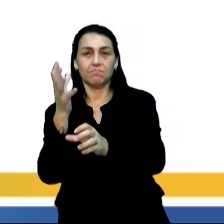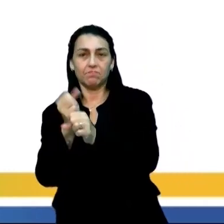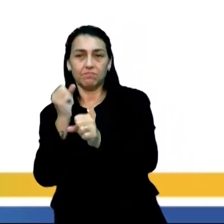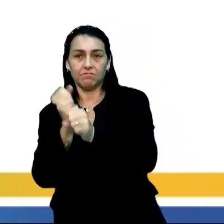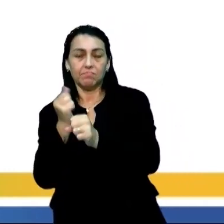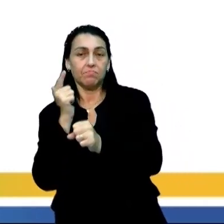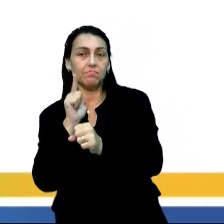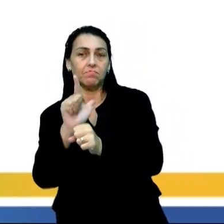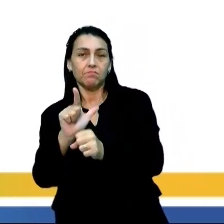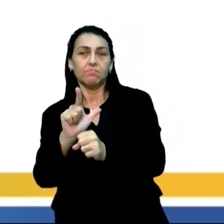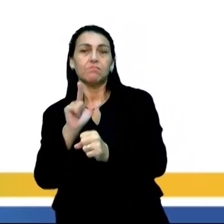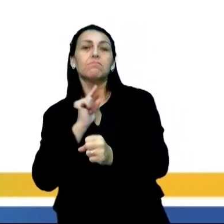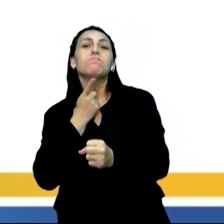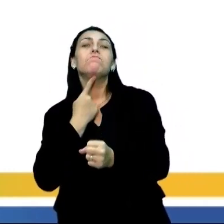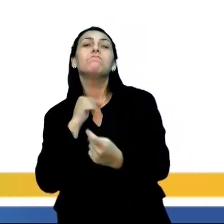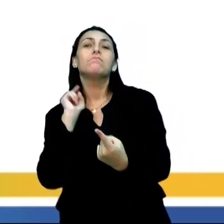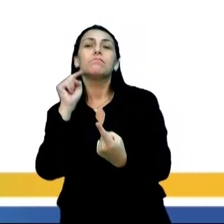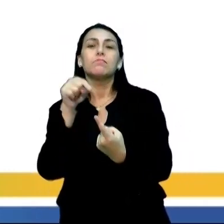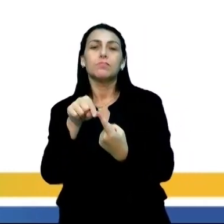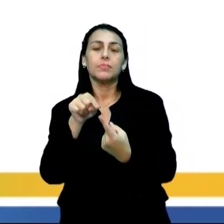que é o que nós almejamos, correto?